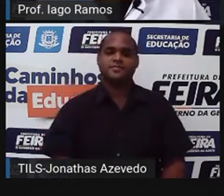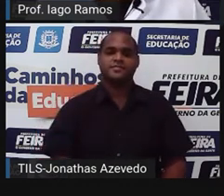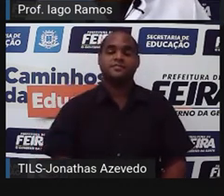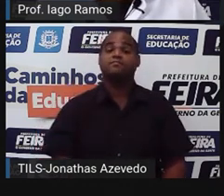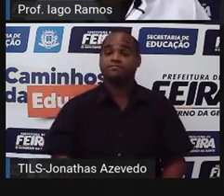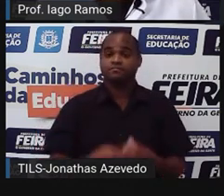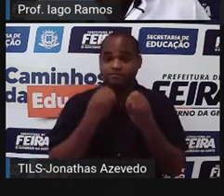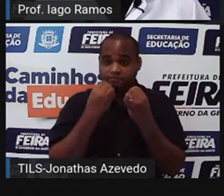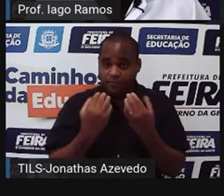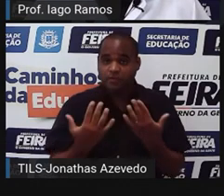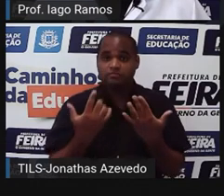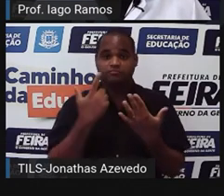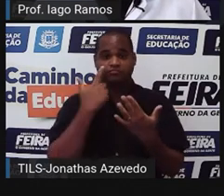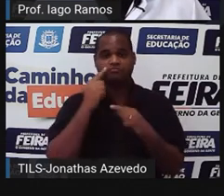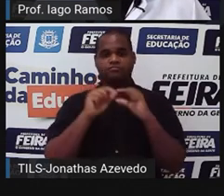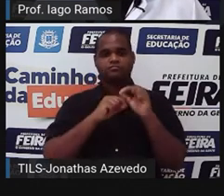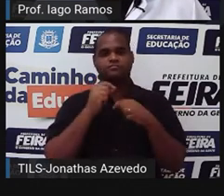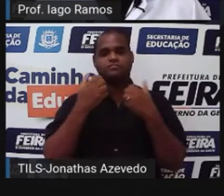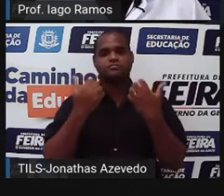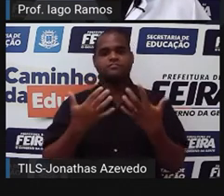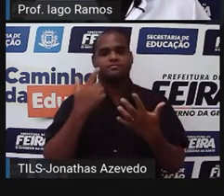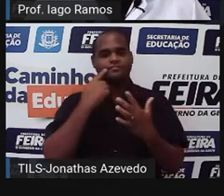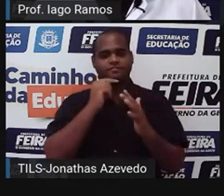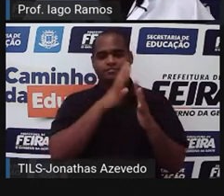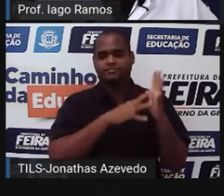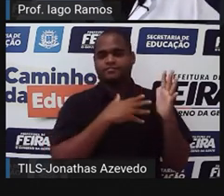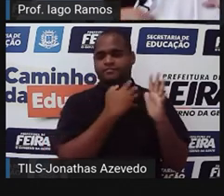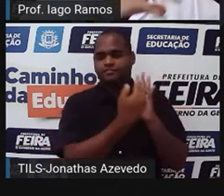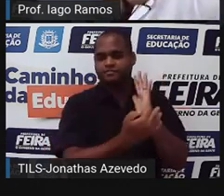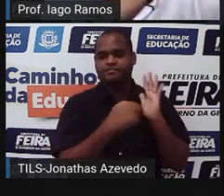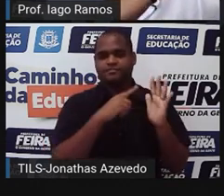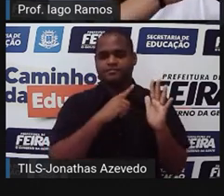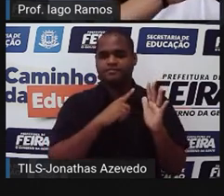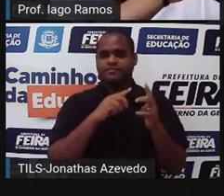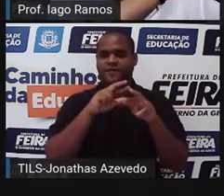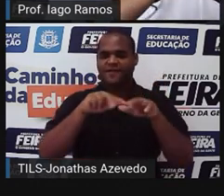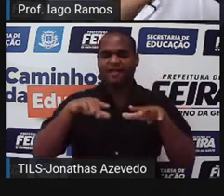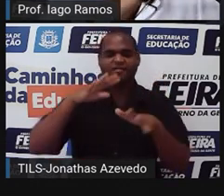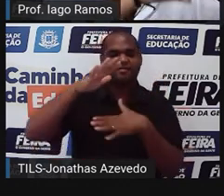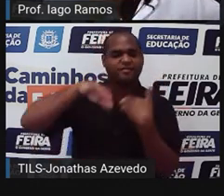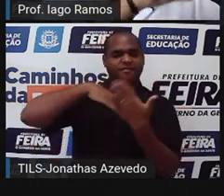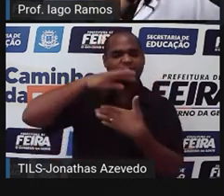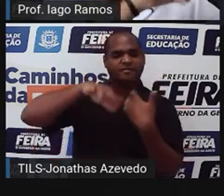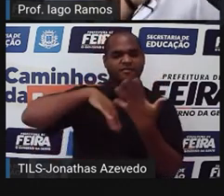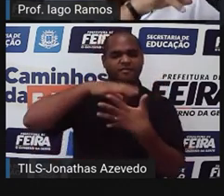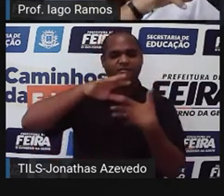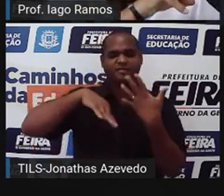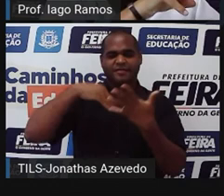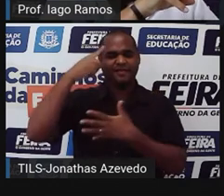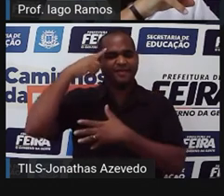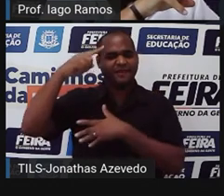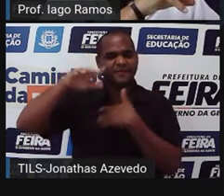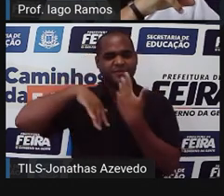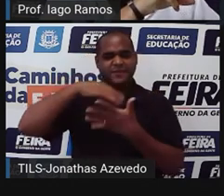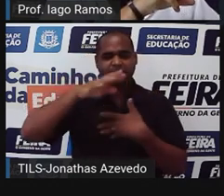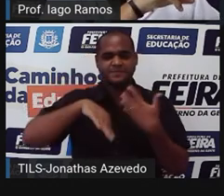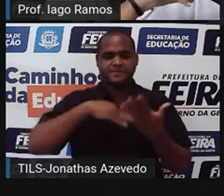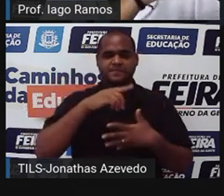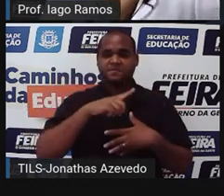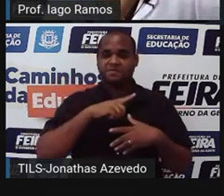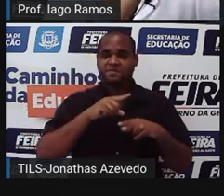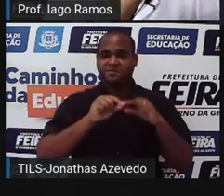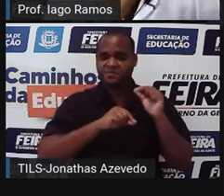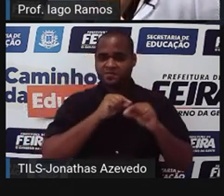Bom, e olha só. Com essa tabela, a gente tem aquele monte de bagunça, aquelas anotações soltas que a gente tinha antes.